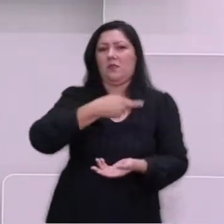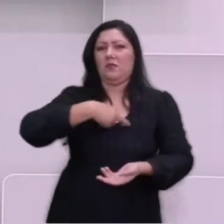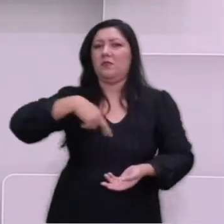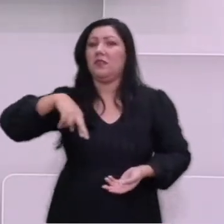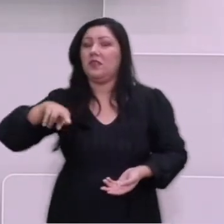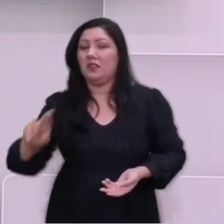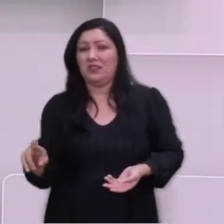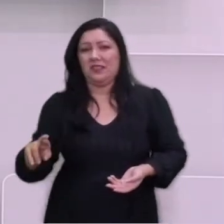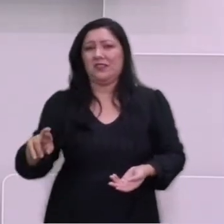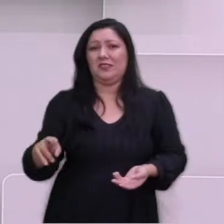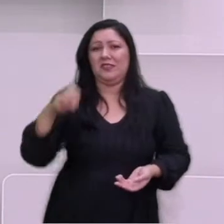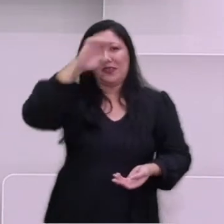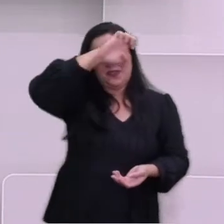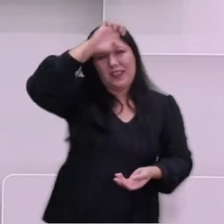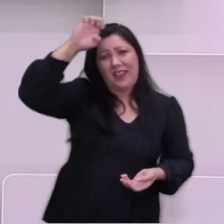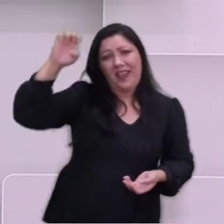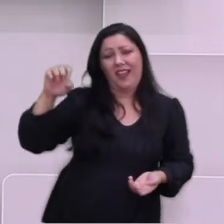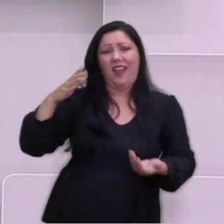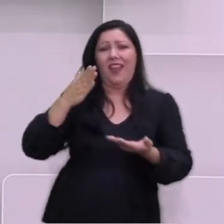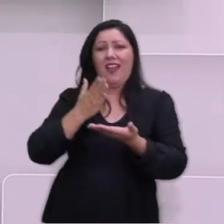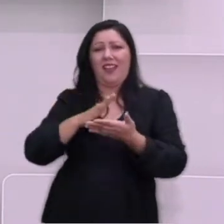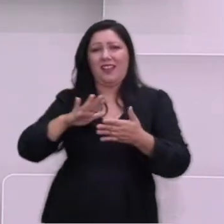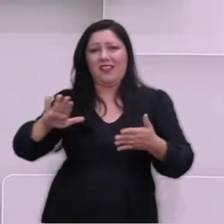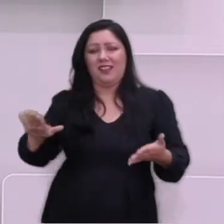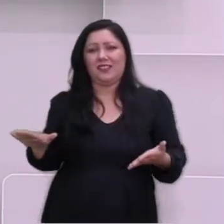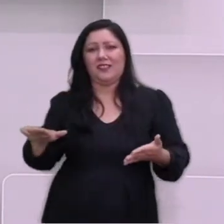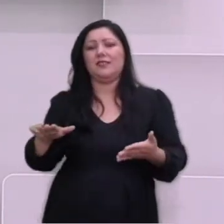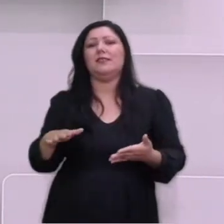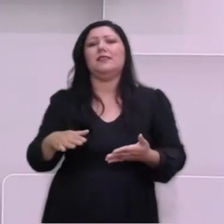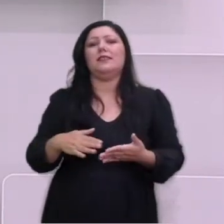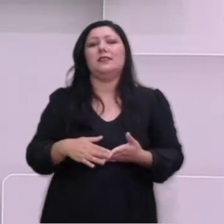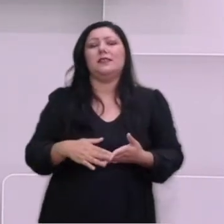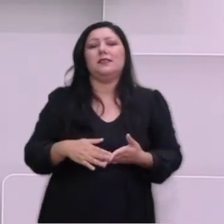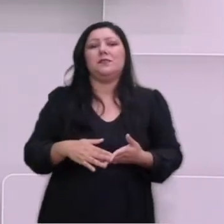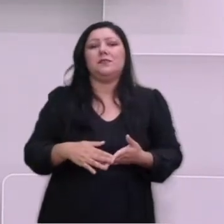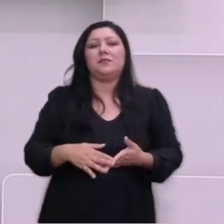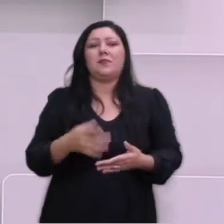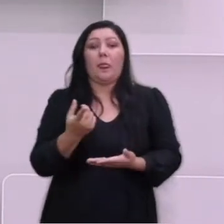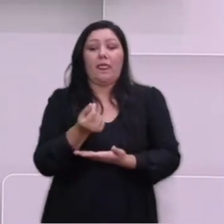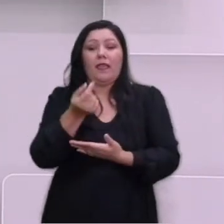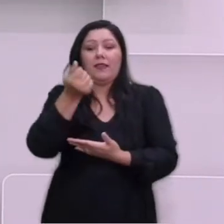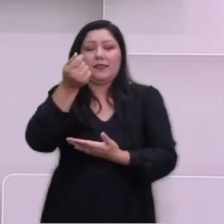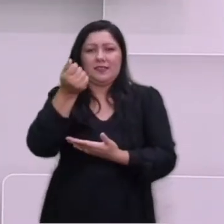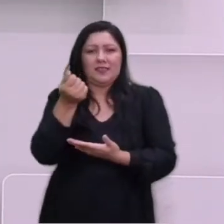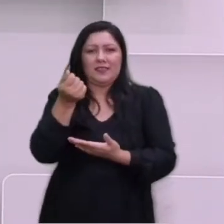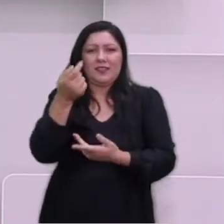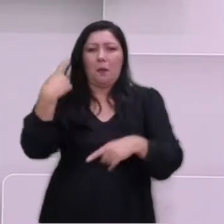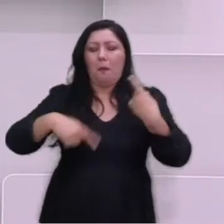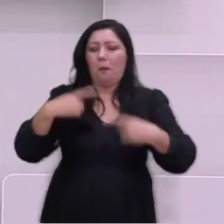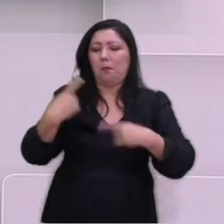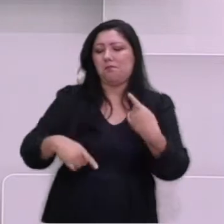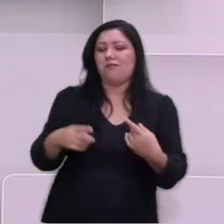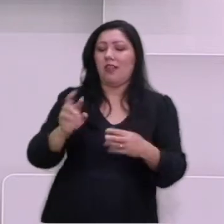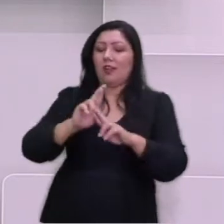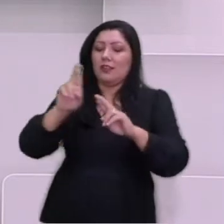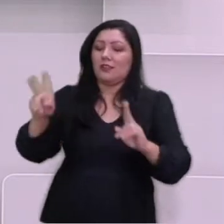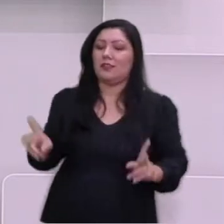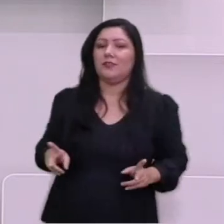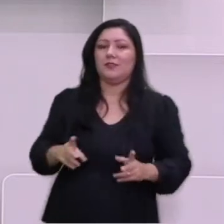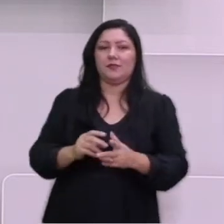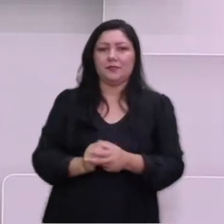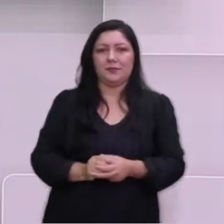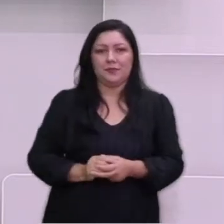intolerância étnica, riquezas naturais, divergências políticas, entre outros. Em razão dos conflitos